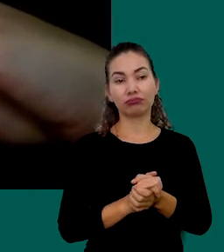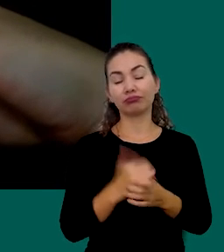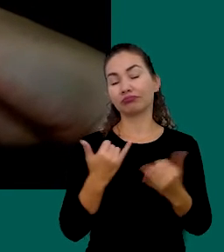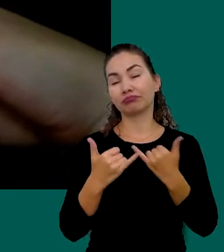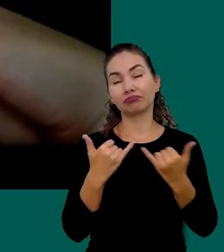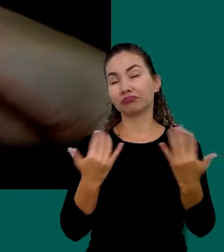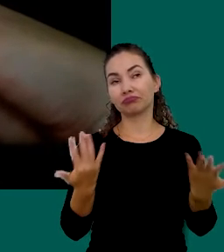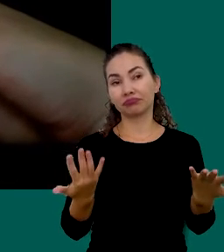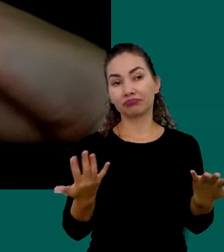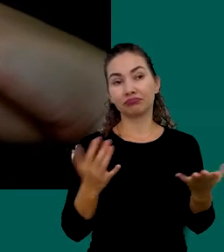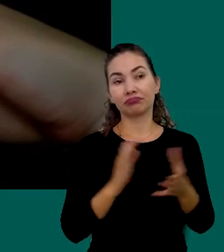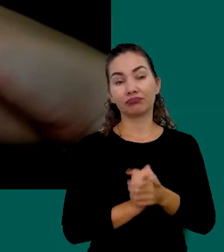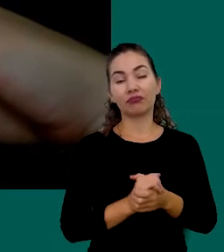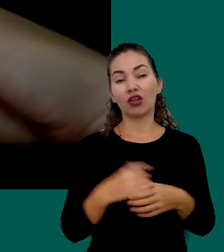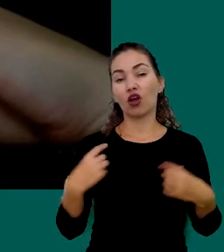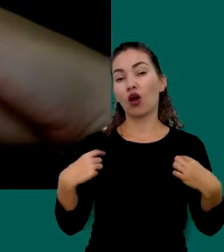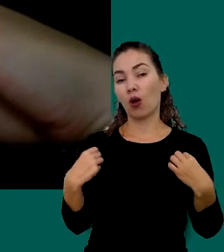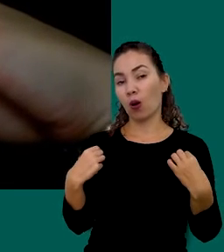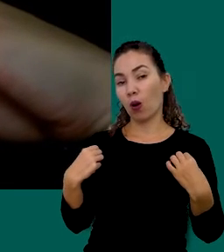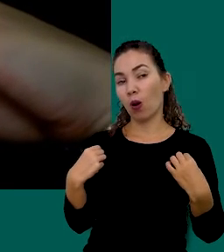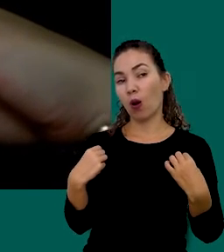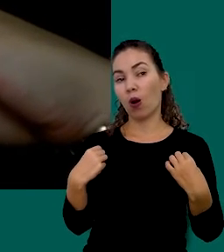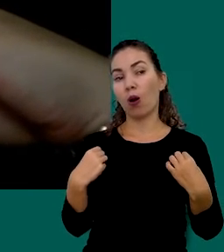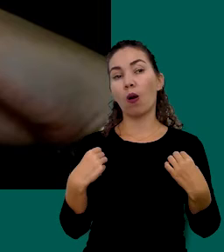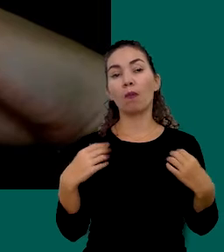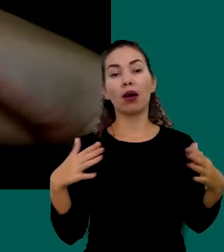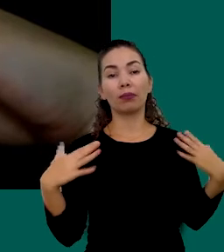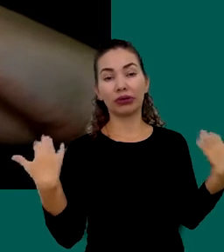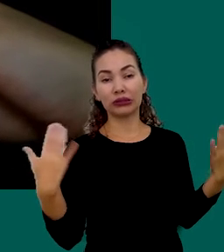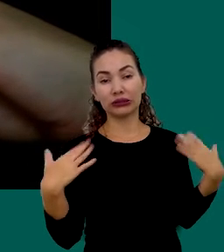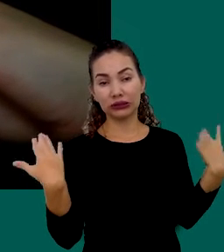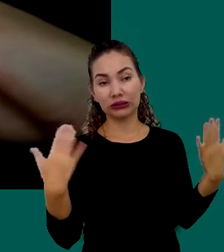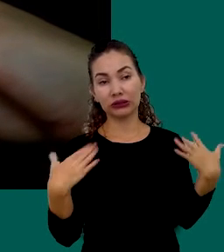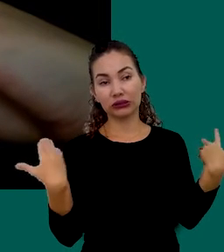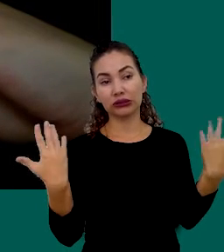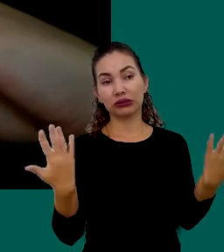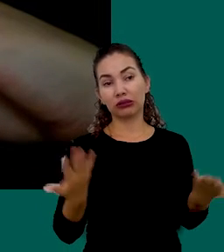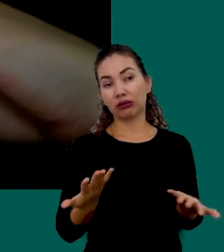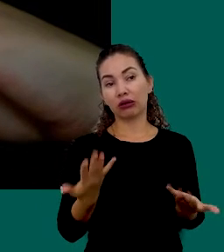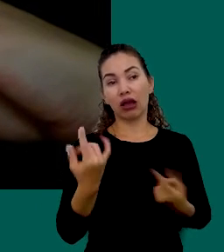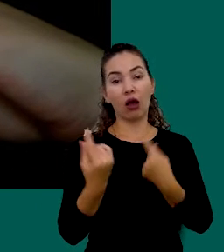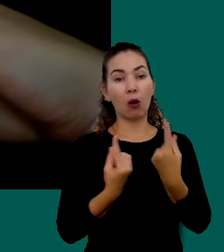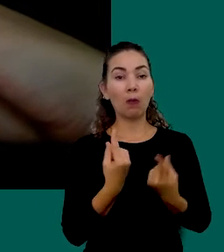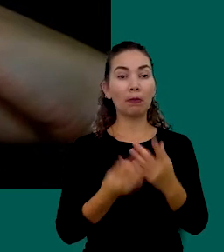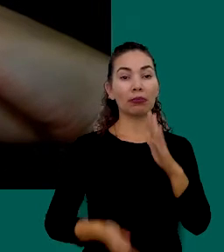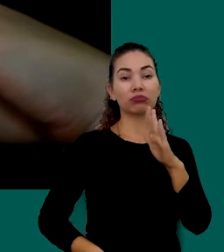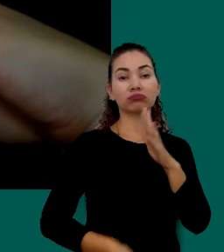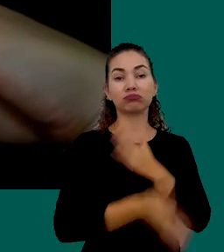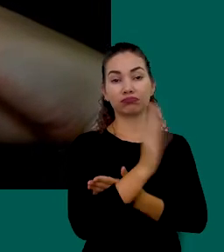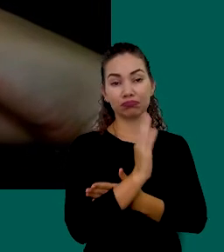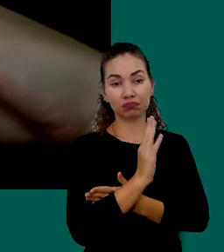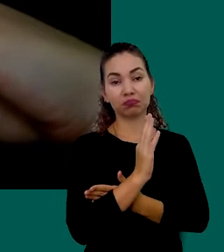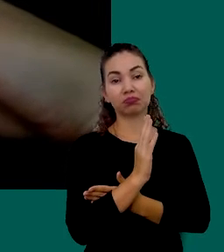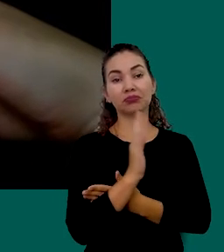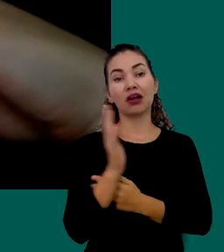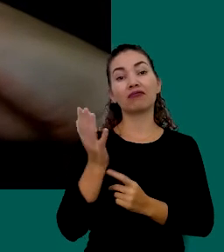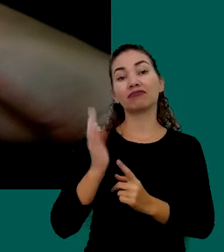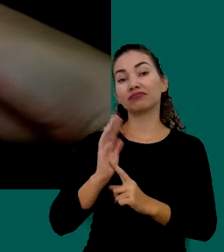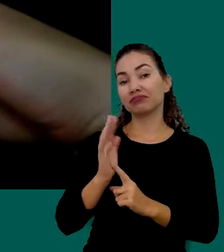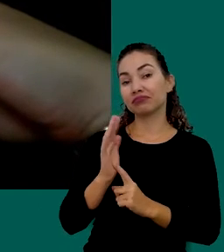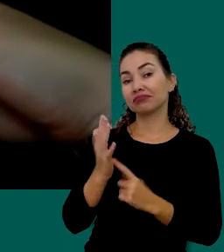Por Exemplo Vestuário Passeios Algumas Viagens Cinema